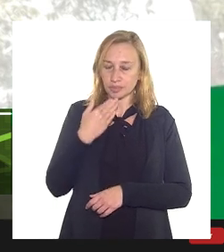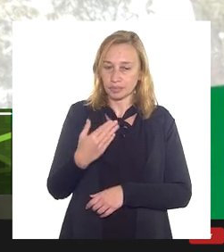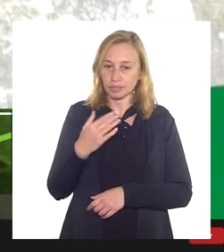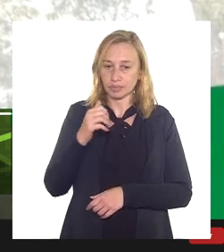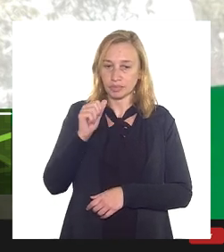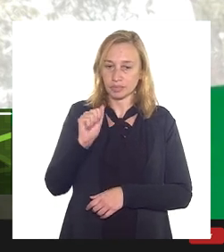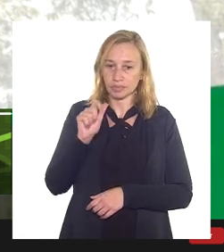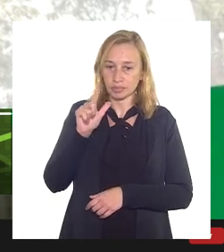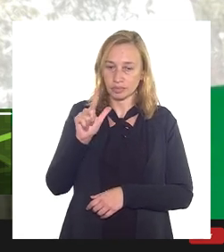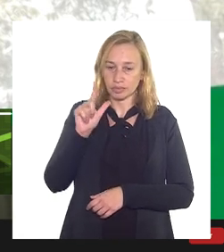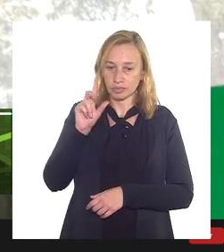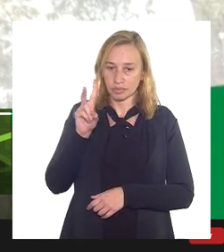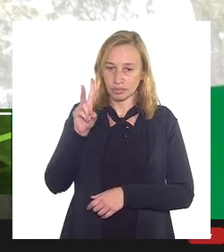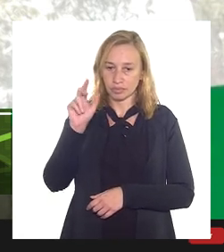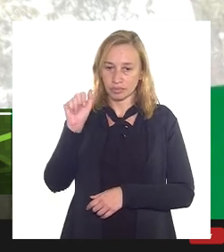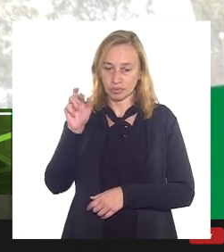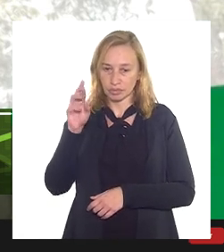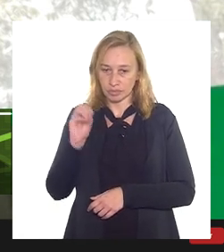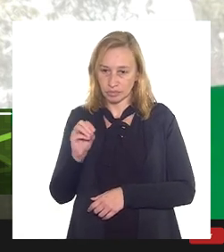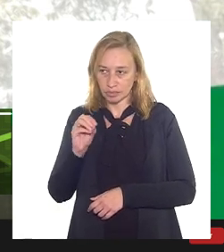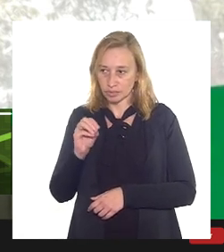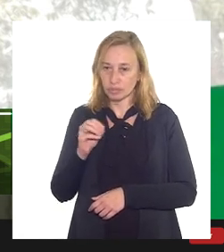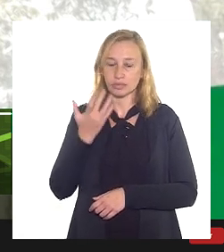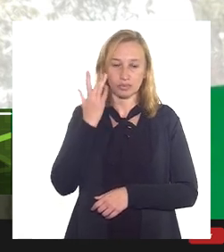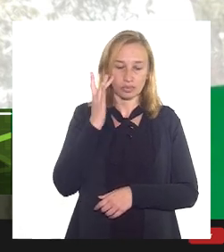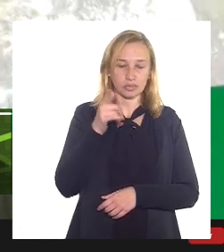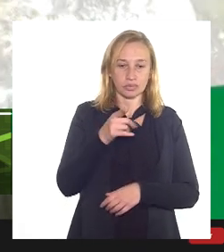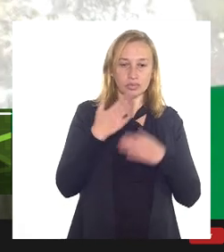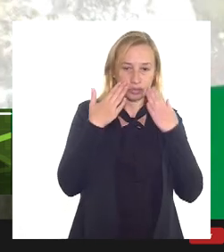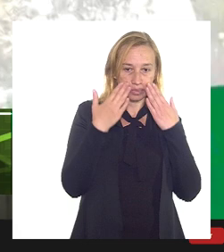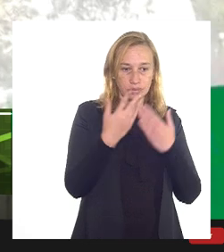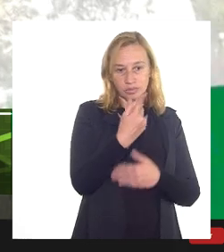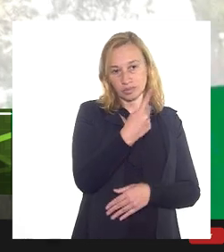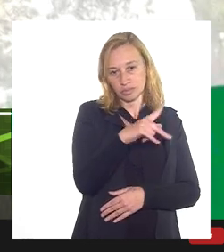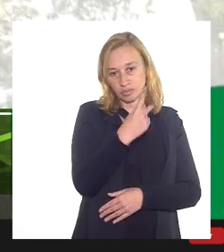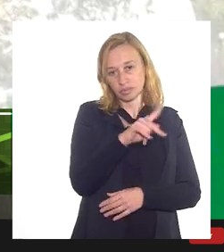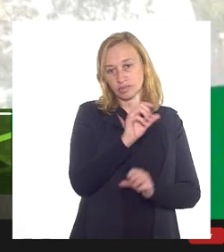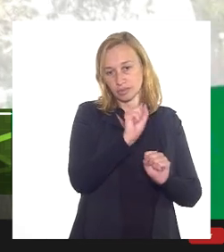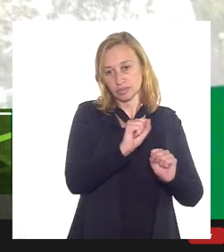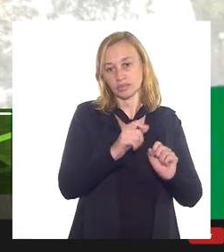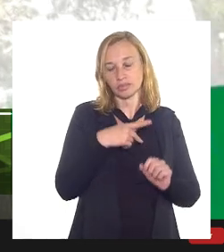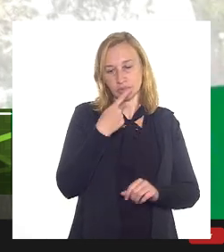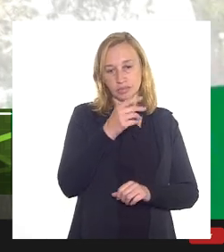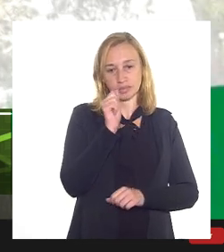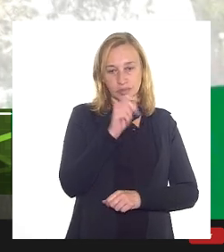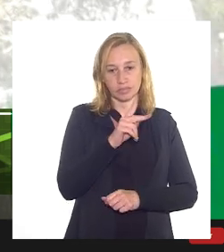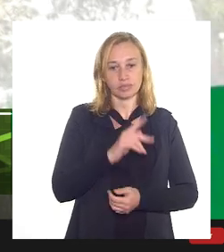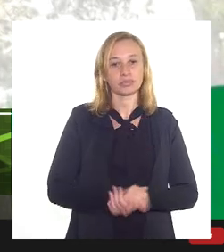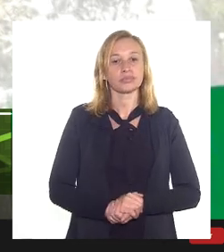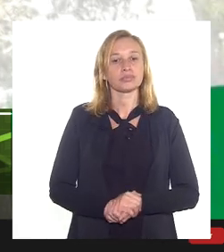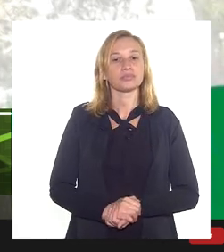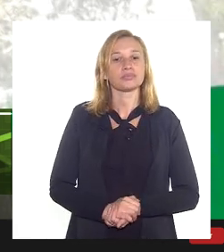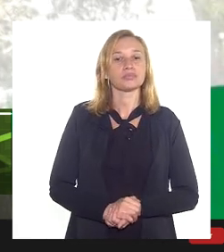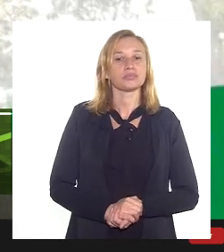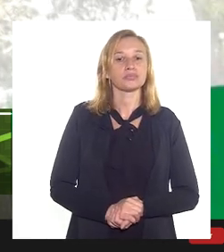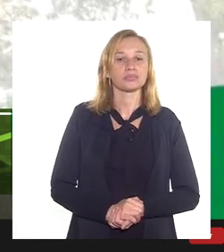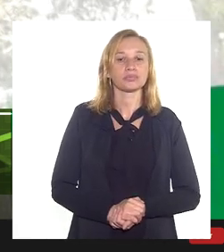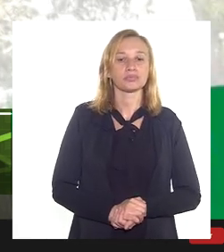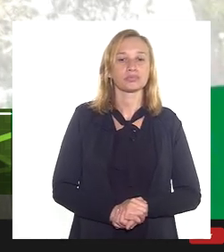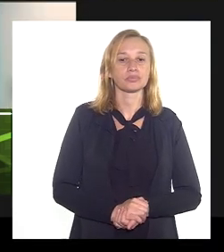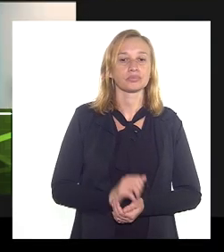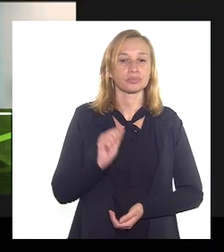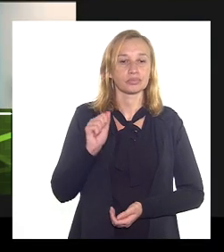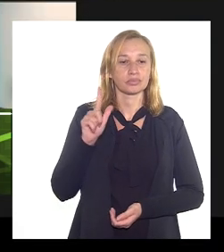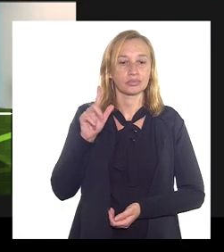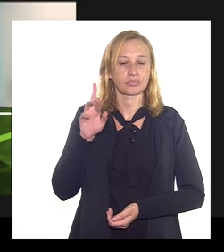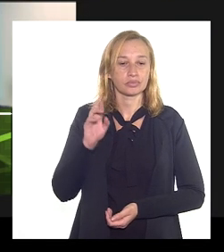Álvaro eu acho que esse tema foi abordado na apresentação dele ele pode complementar tá bom doutor Mauro Osório por favor Álvaro ok